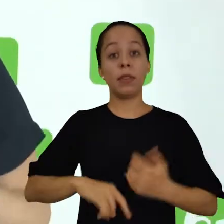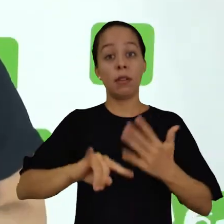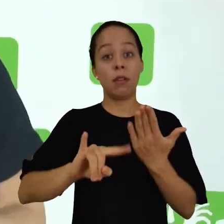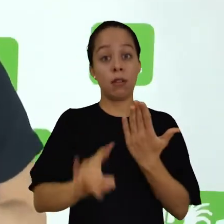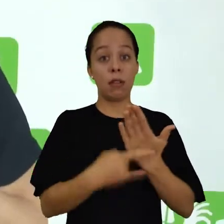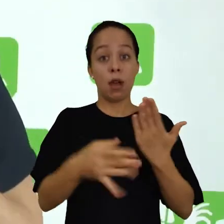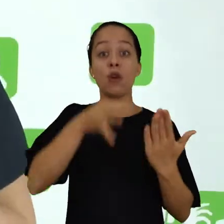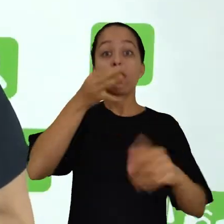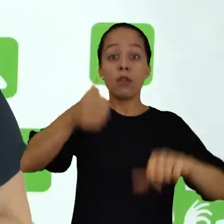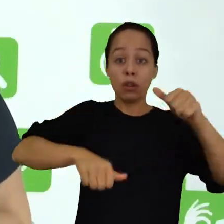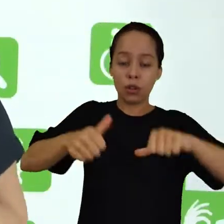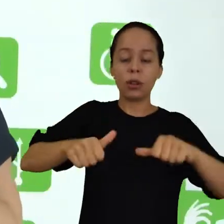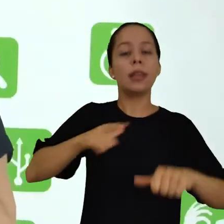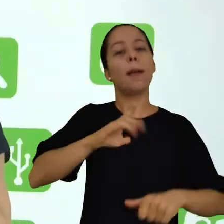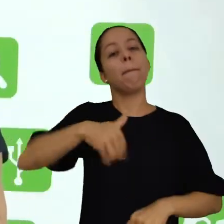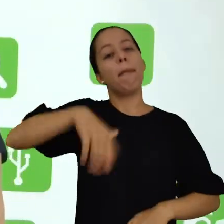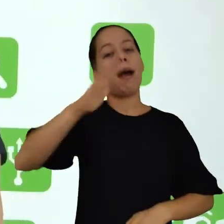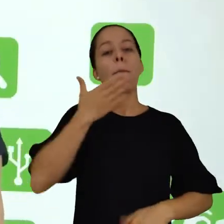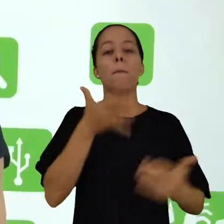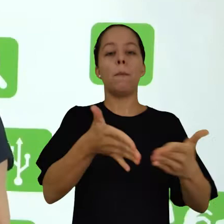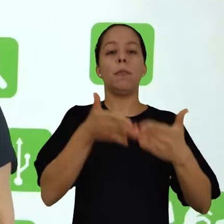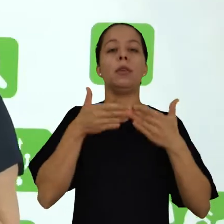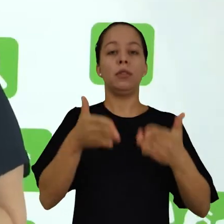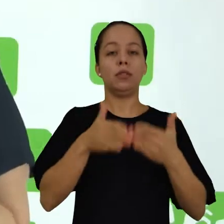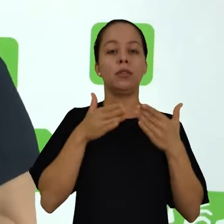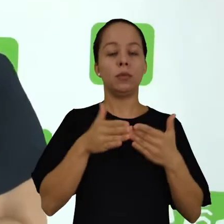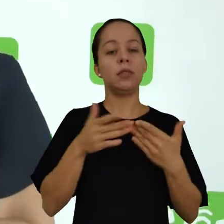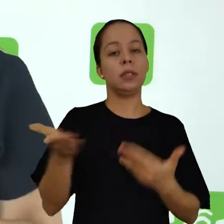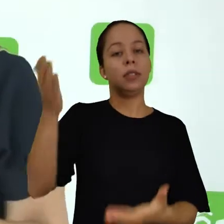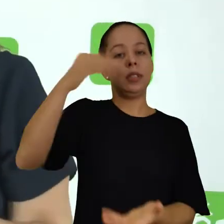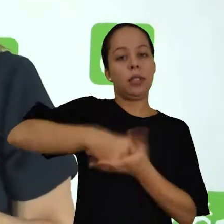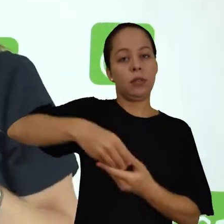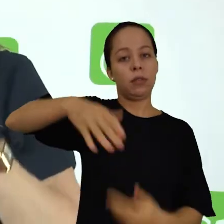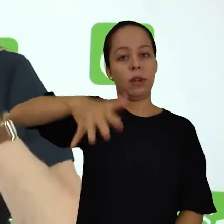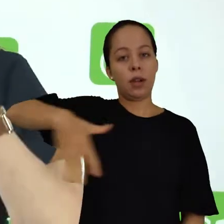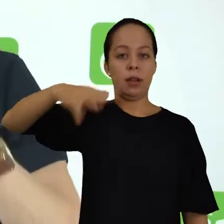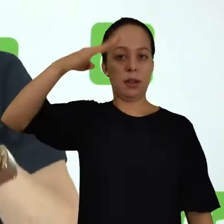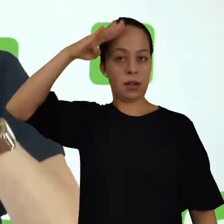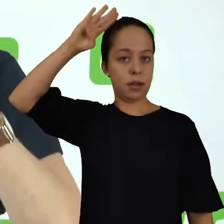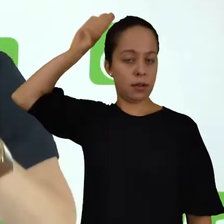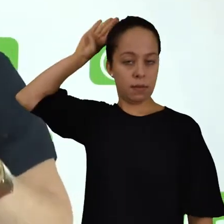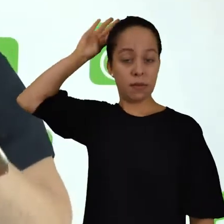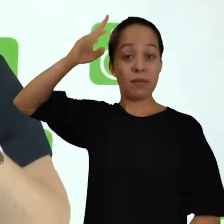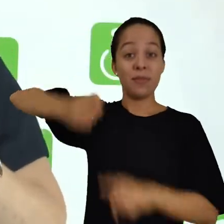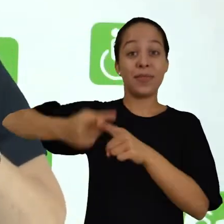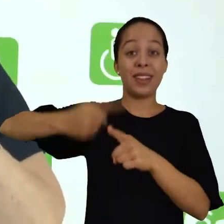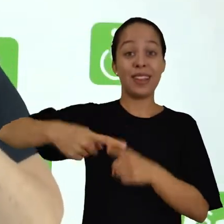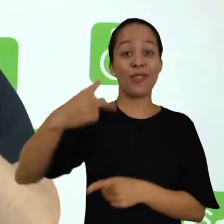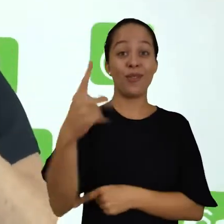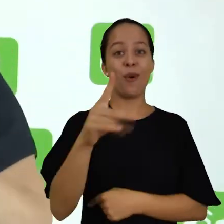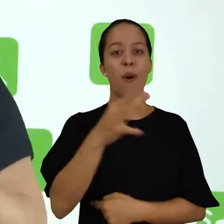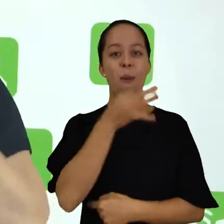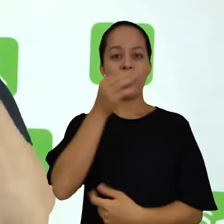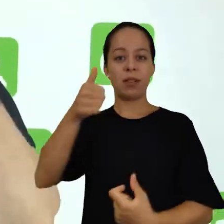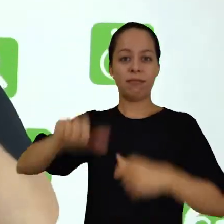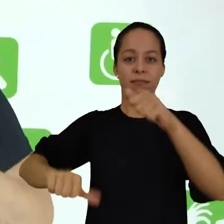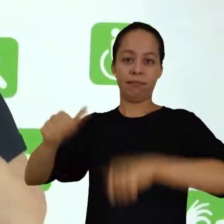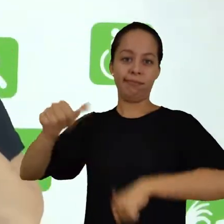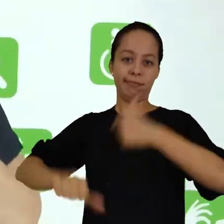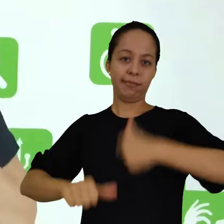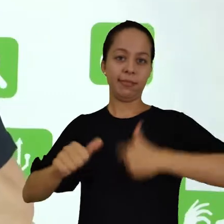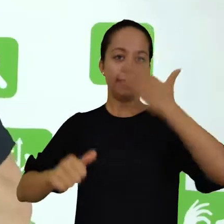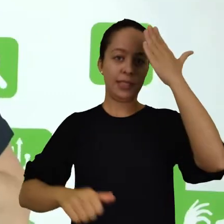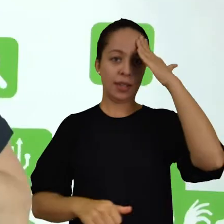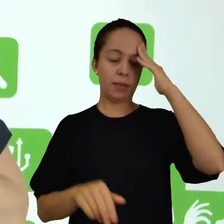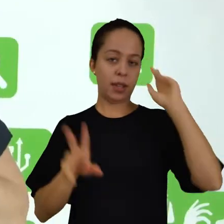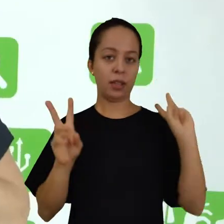utilizada e cobrada em meios acadêmicos, porque é a sua opinião crítica, o seu juízo de valor sobre